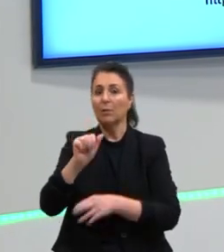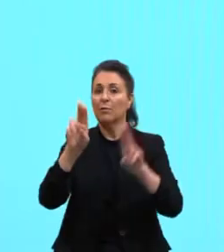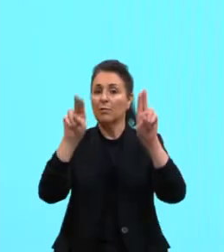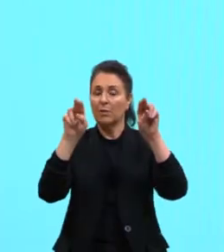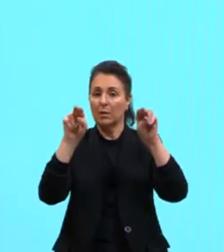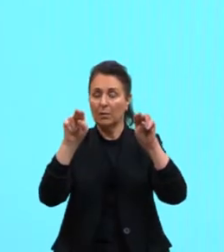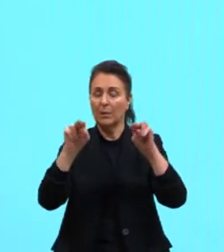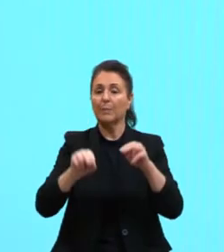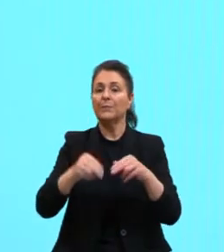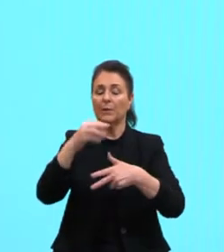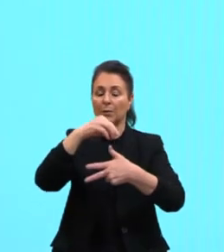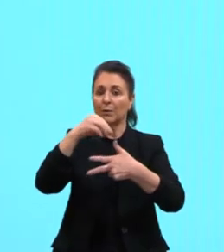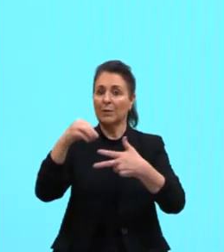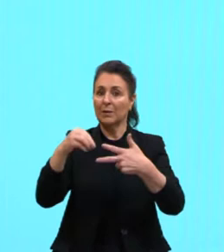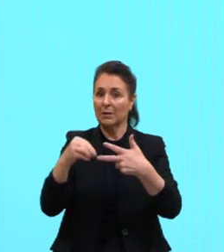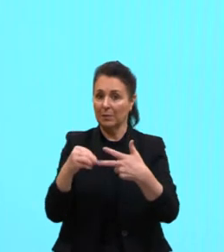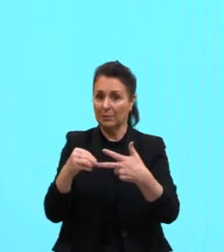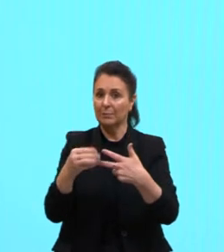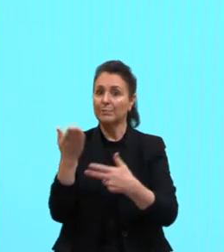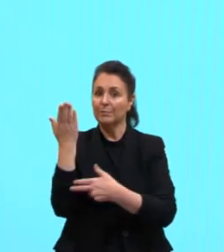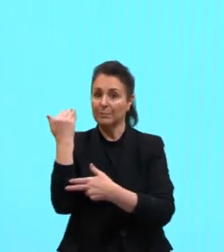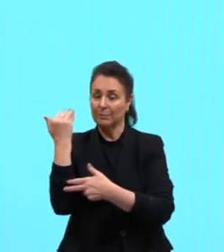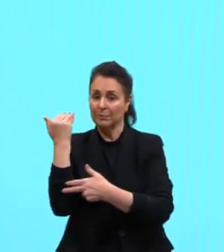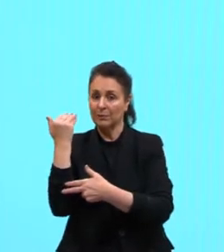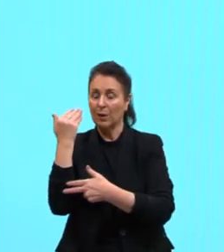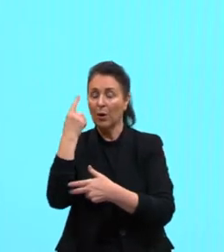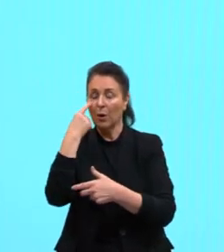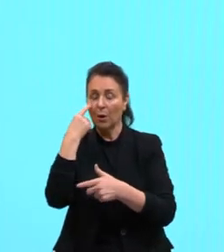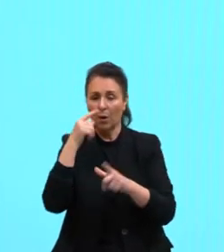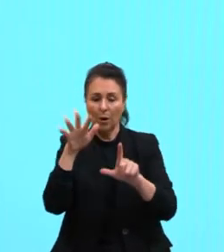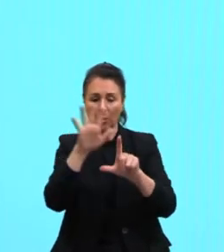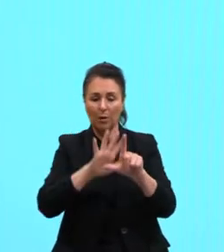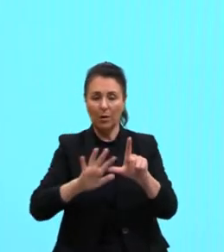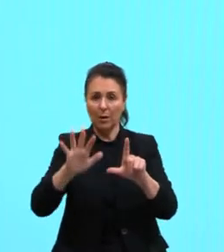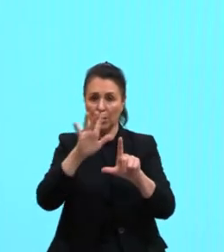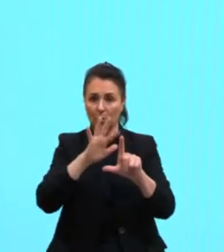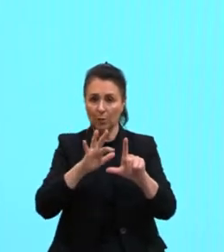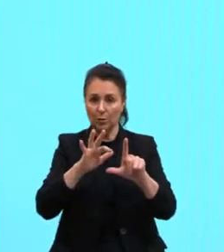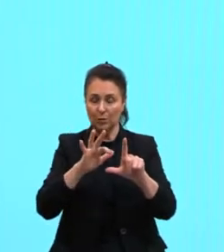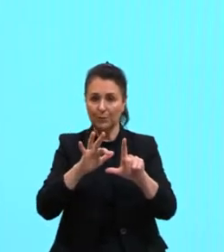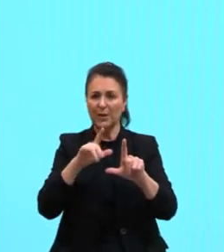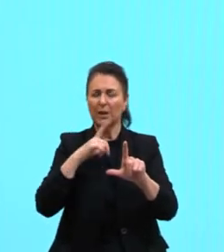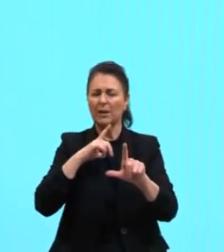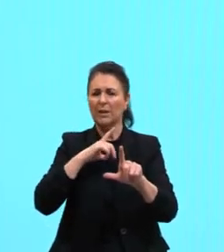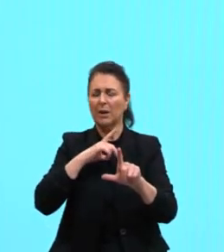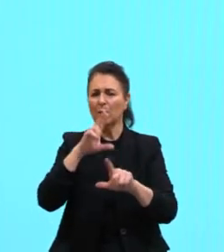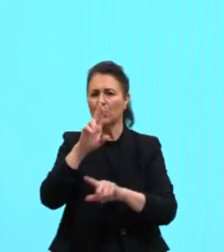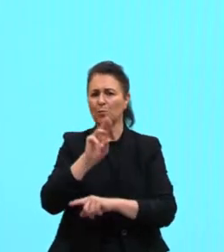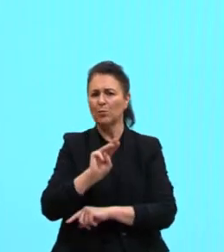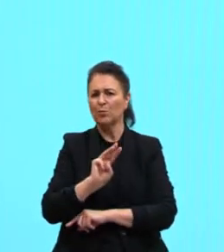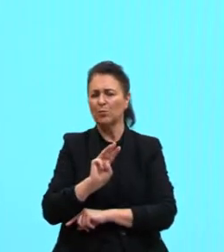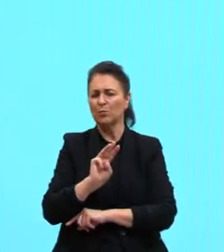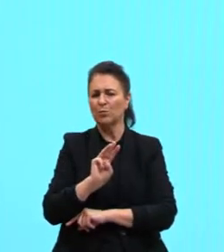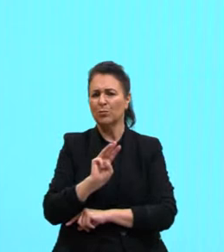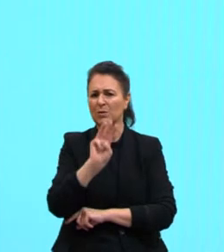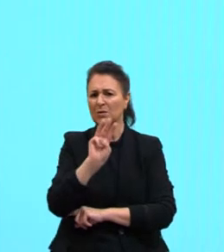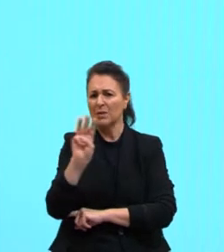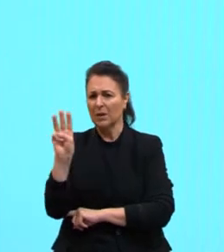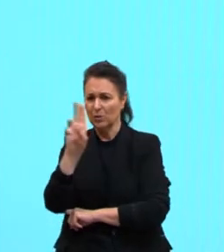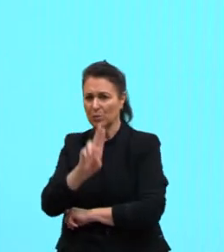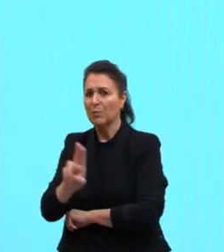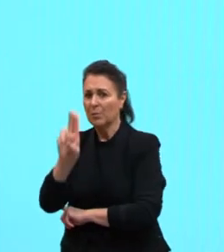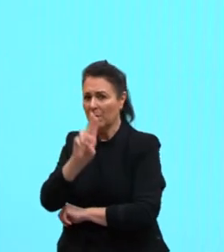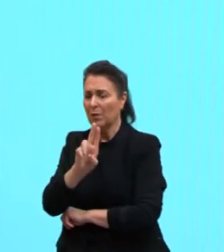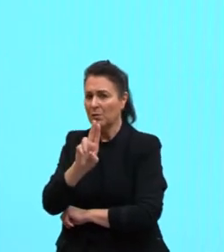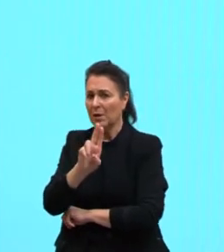como é que acontece. Esse QR Code aqui, ele vai mandar vocês lá para um site bem bacana, tá? Que vai estar